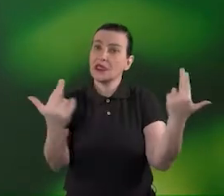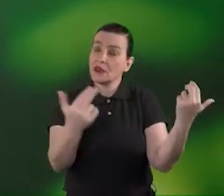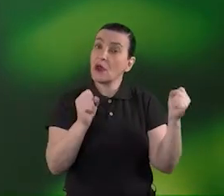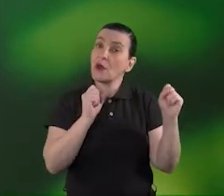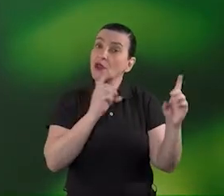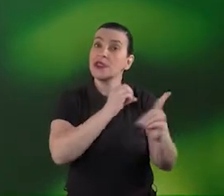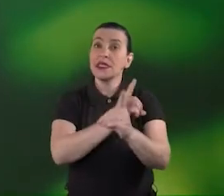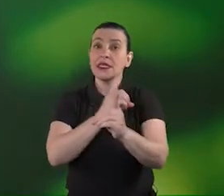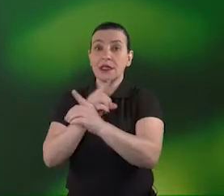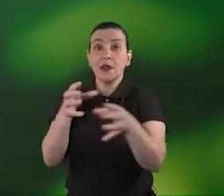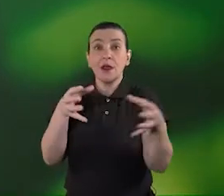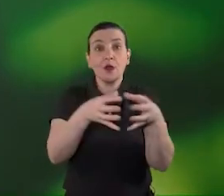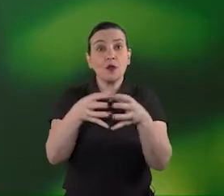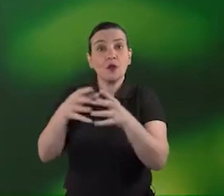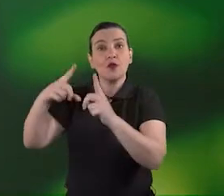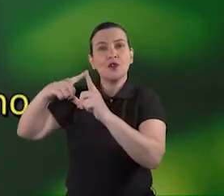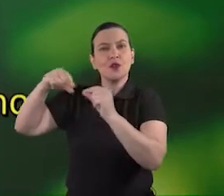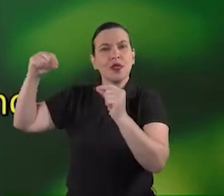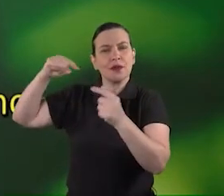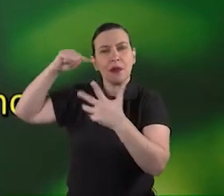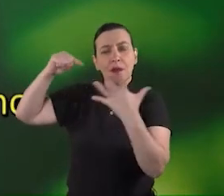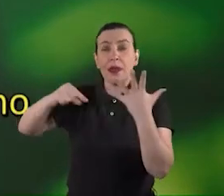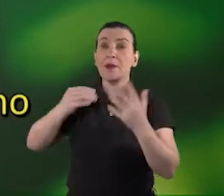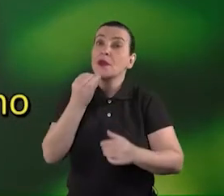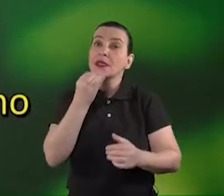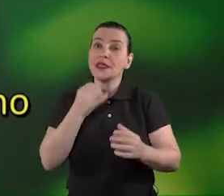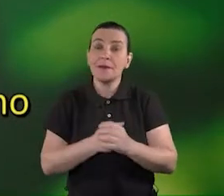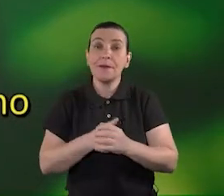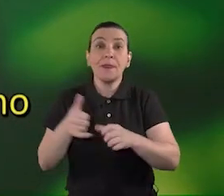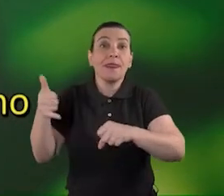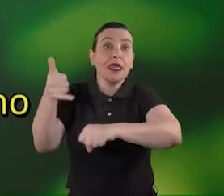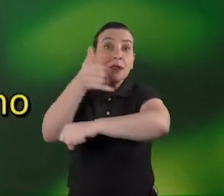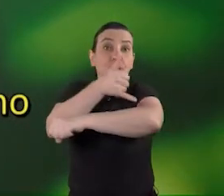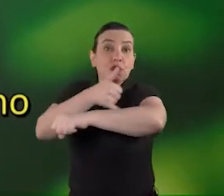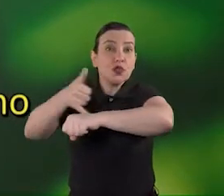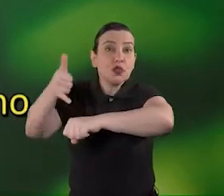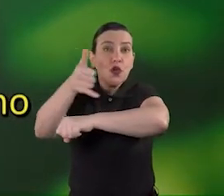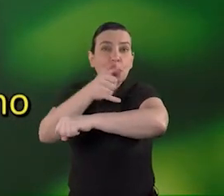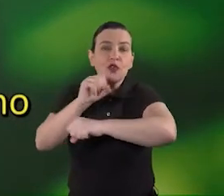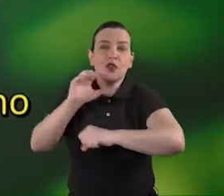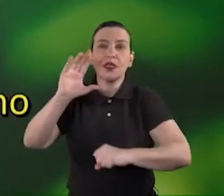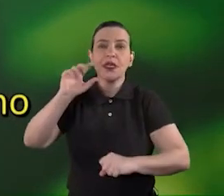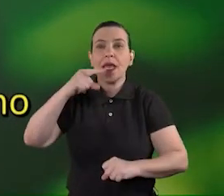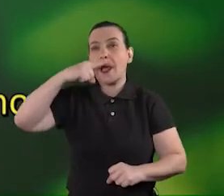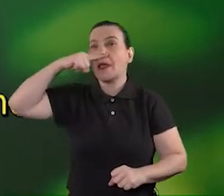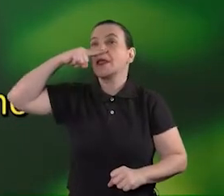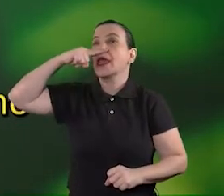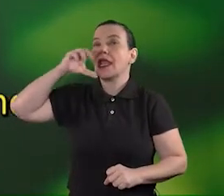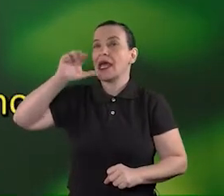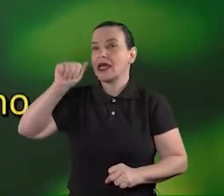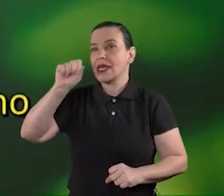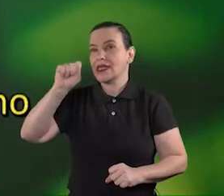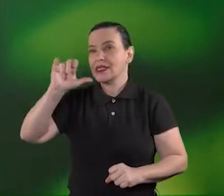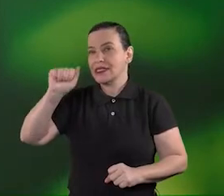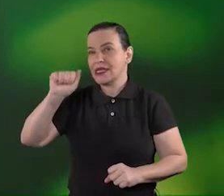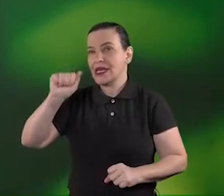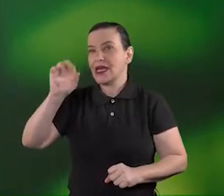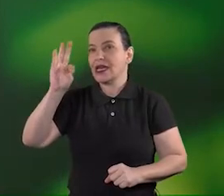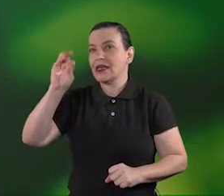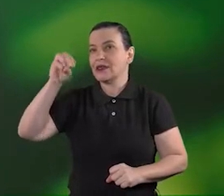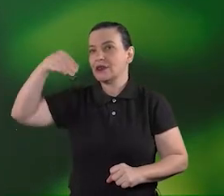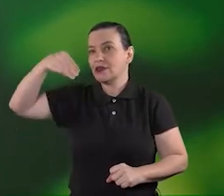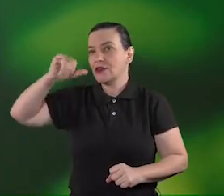nos grupos de plantas como um todo por exemplo os olhos de especiarias como canela cárcia ou tomilho